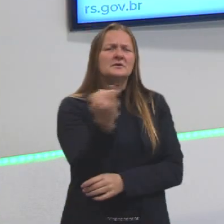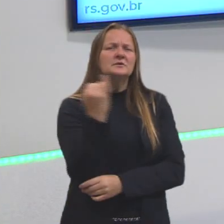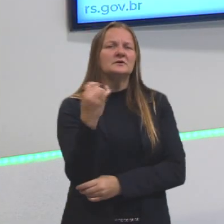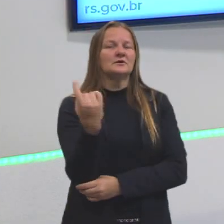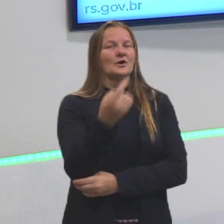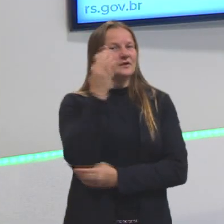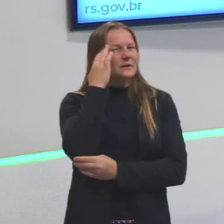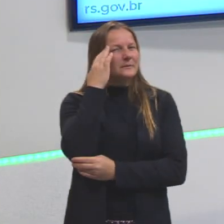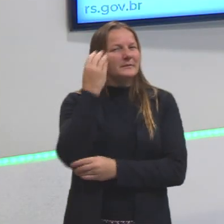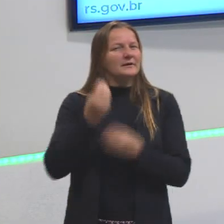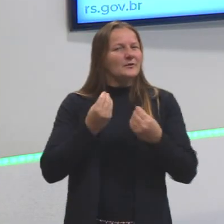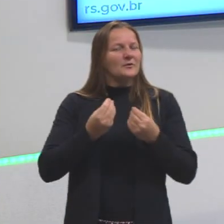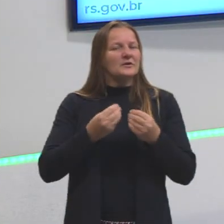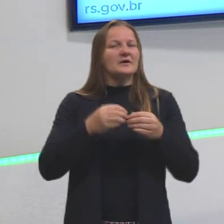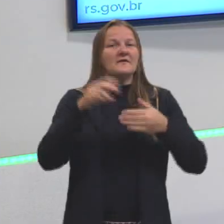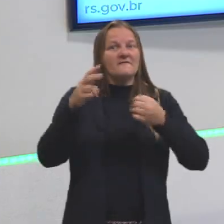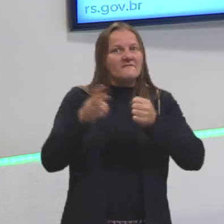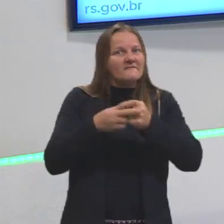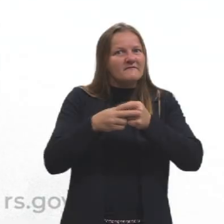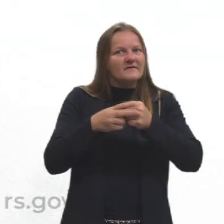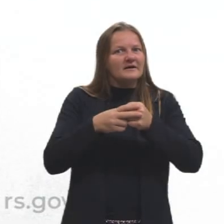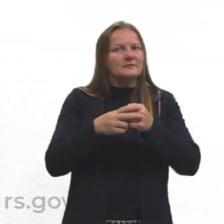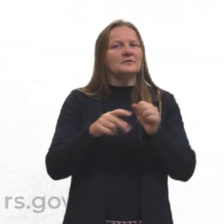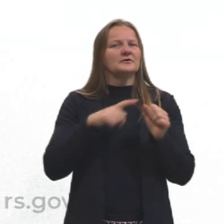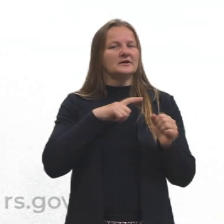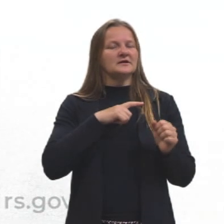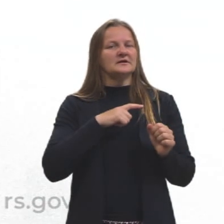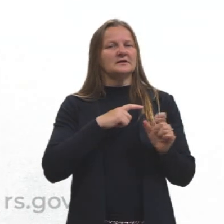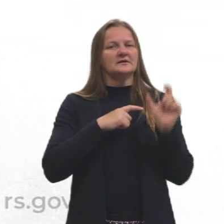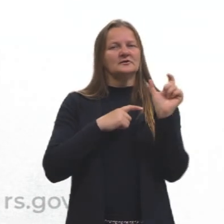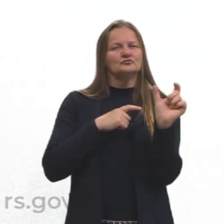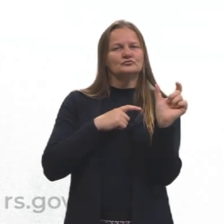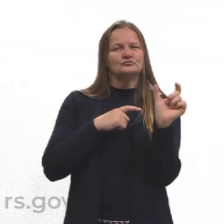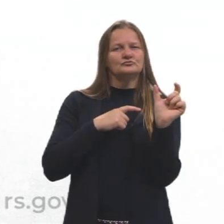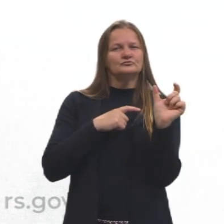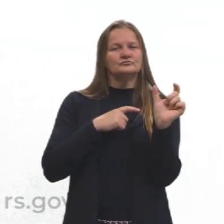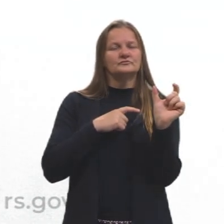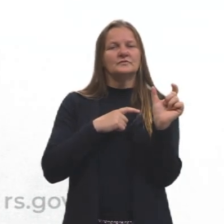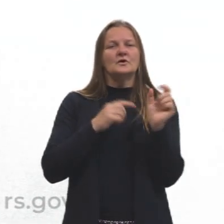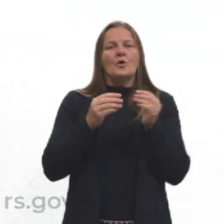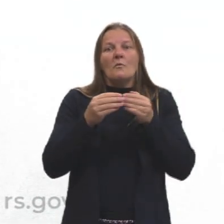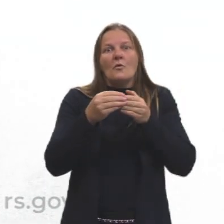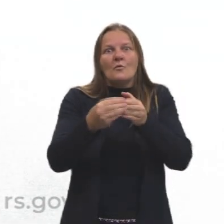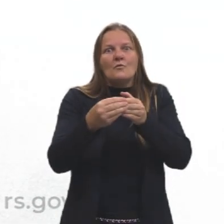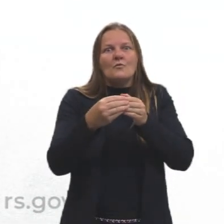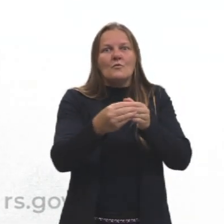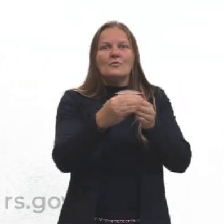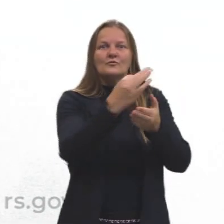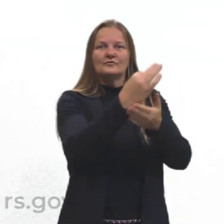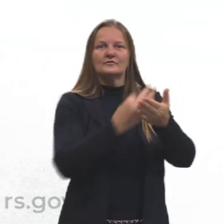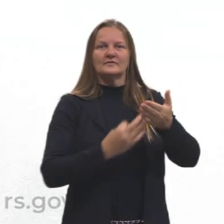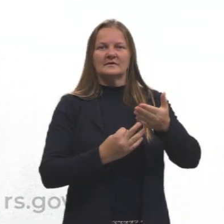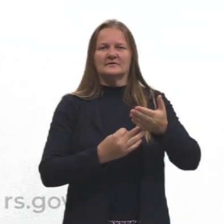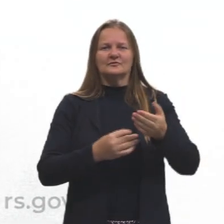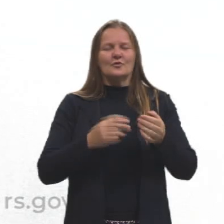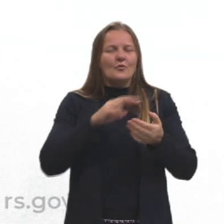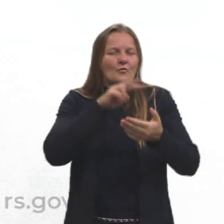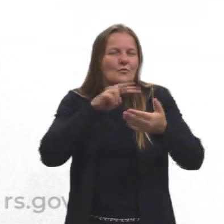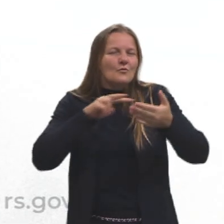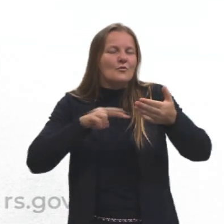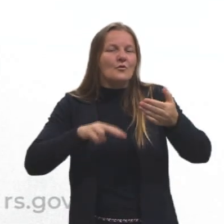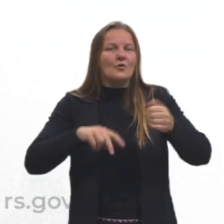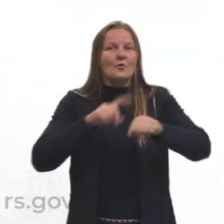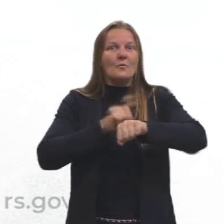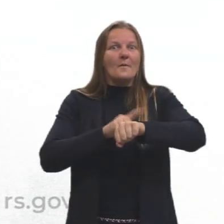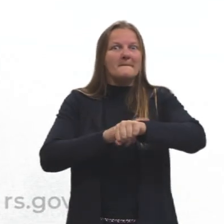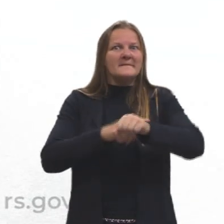sabermos que esses verbos aqui, eles dão a direção do nosso texto. Nós vamos saber em que tempo o